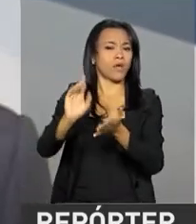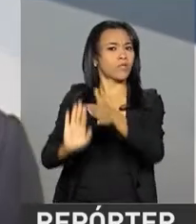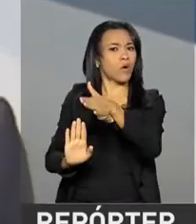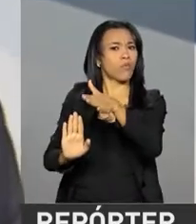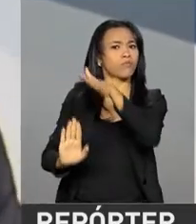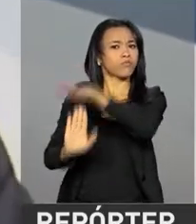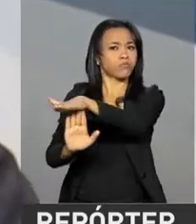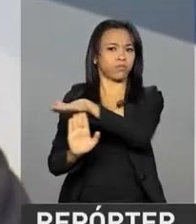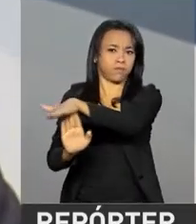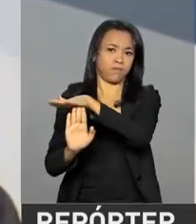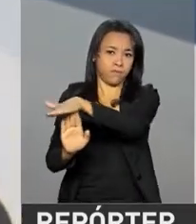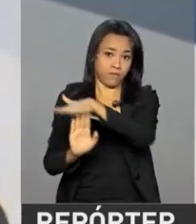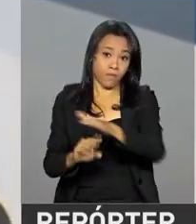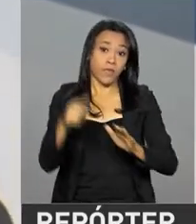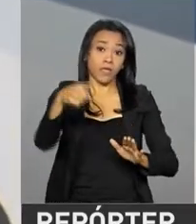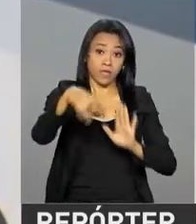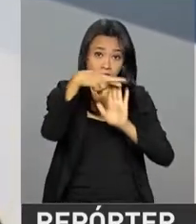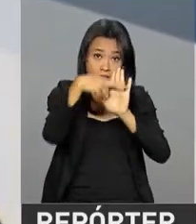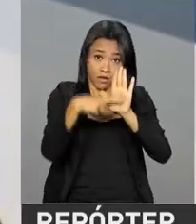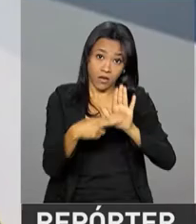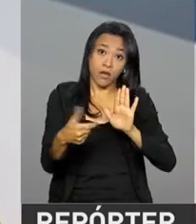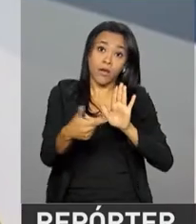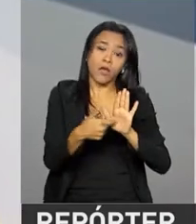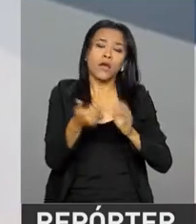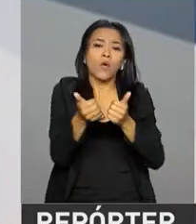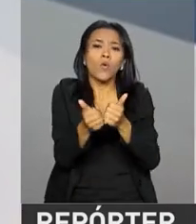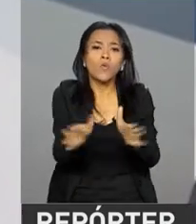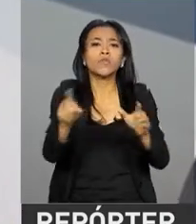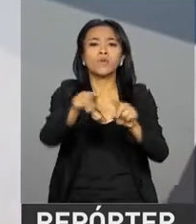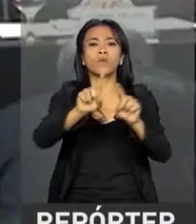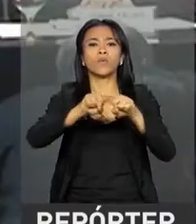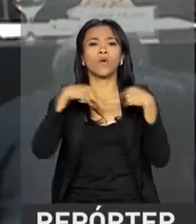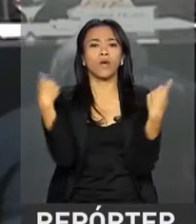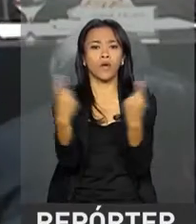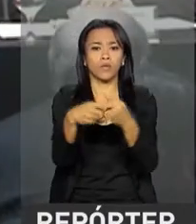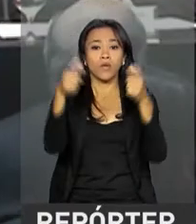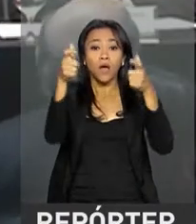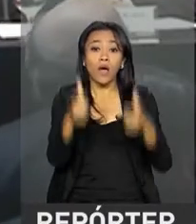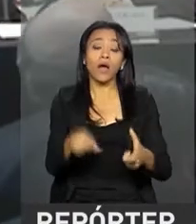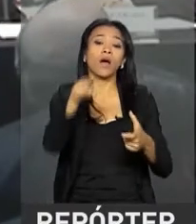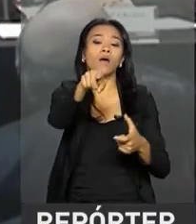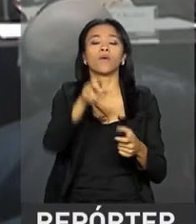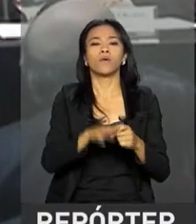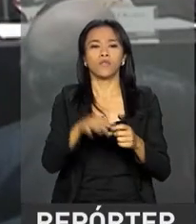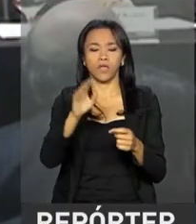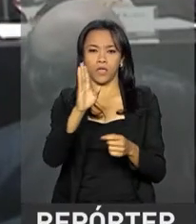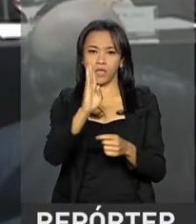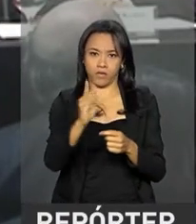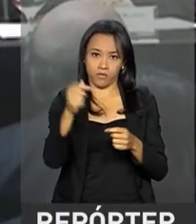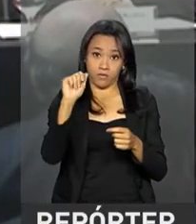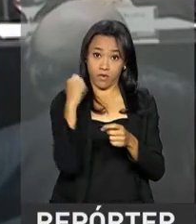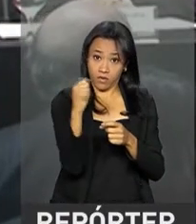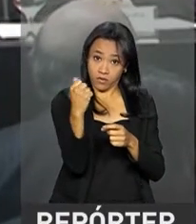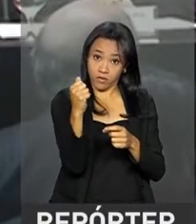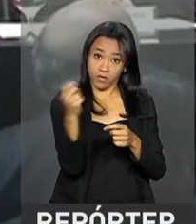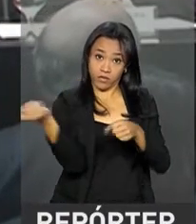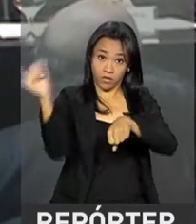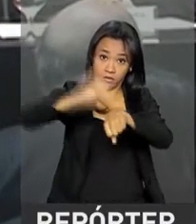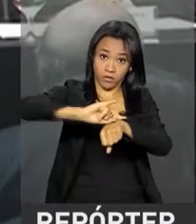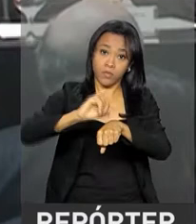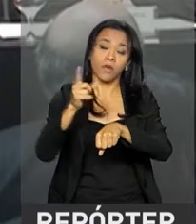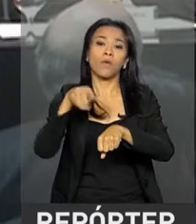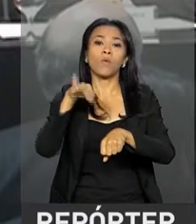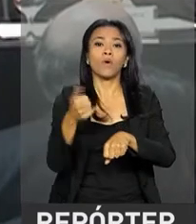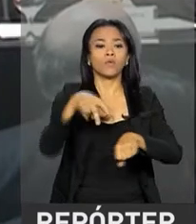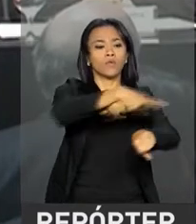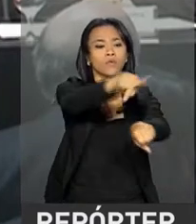medida prevista no protocolo de Ushuaia começou numa reunião em Buenos Aires, no dia 1º de abril, quando os ministros das Relações Exteriores